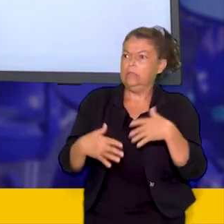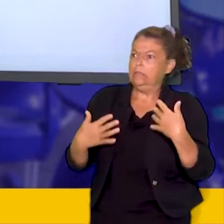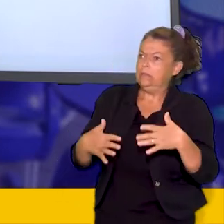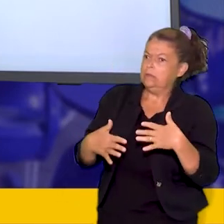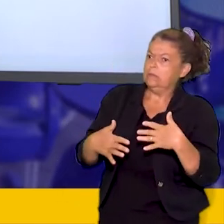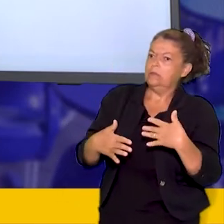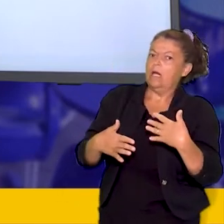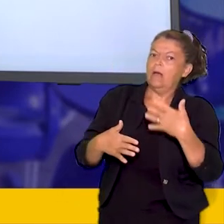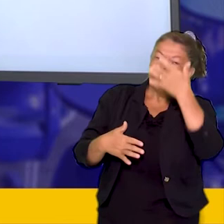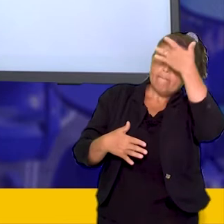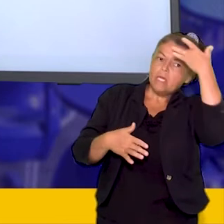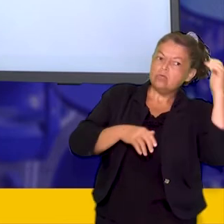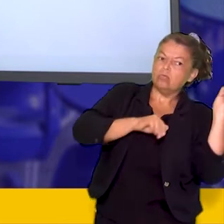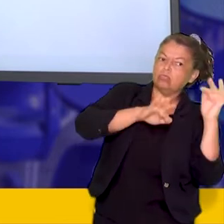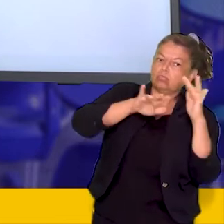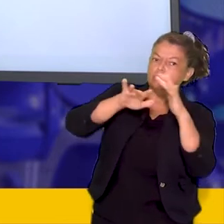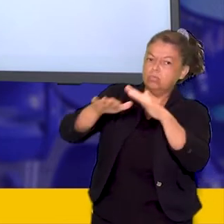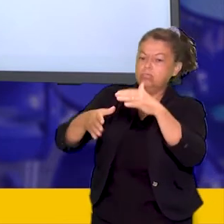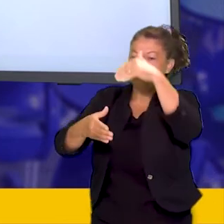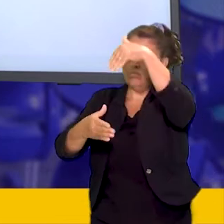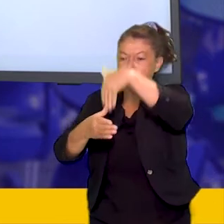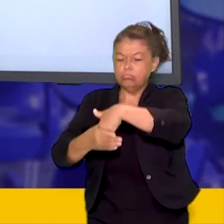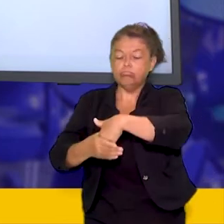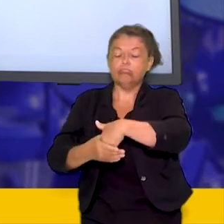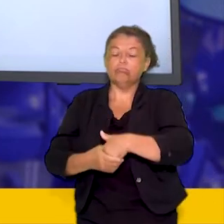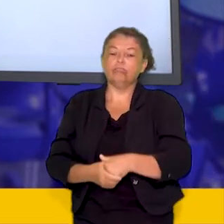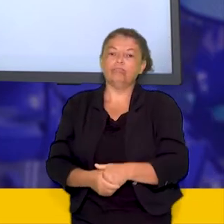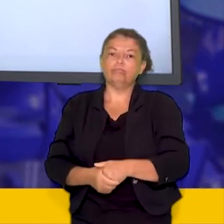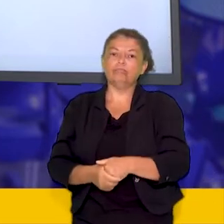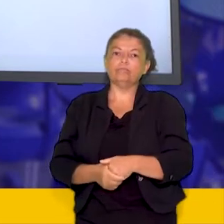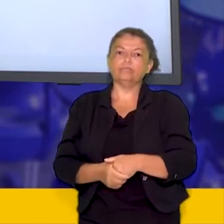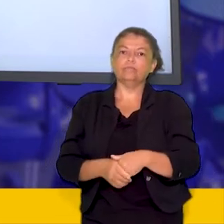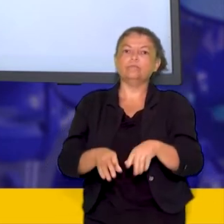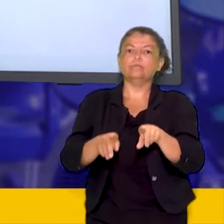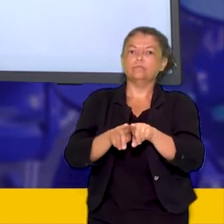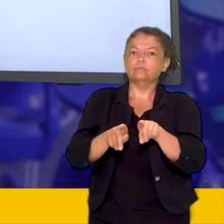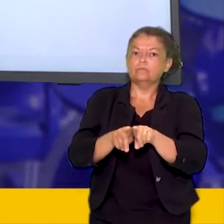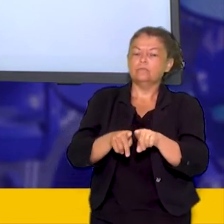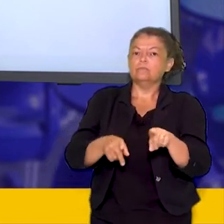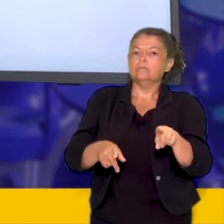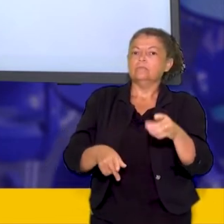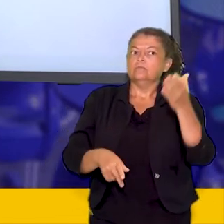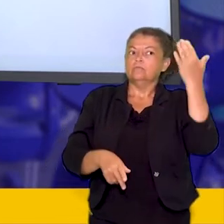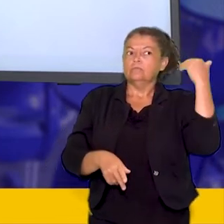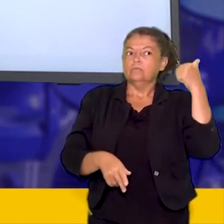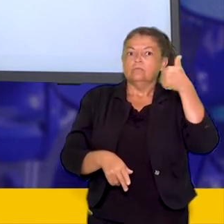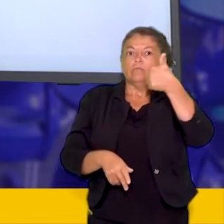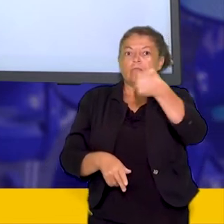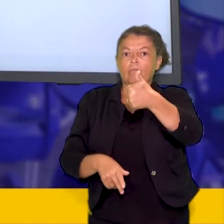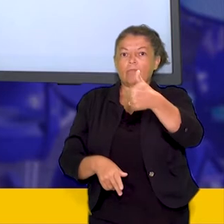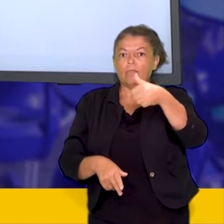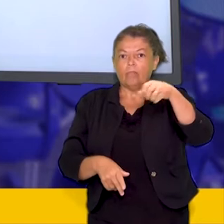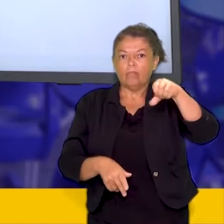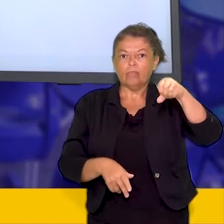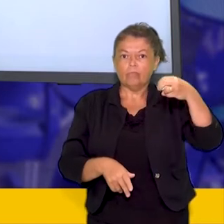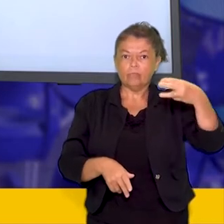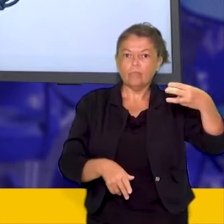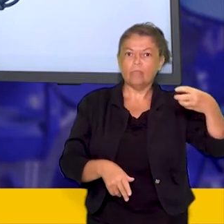quando Getúlio Vargas iniciou o combate ao coronelismo no Brasil.